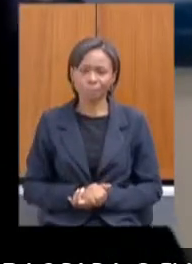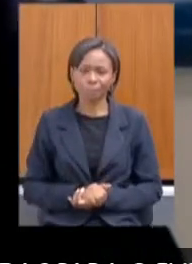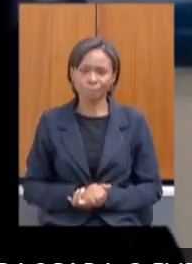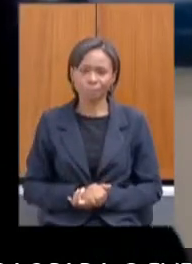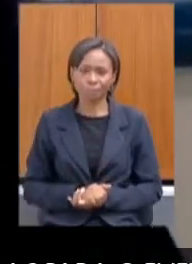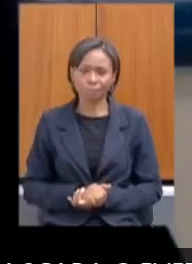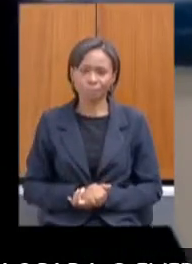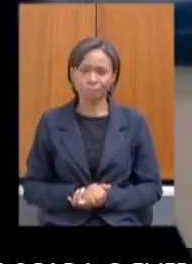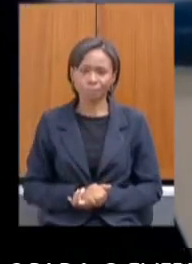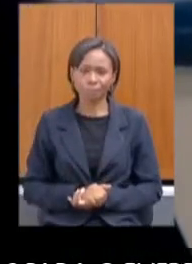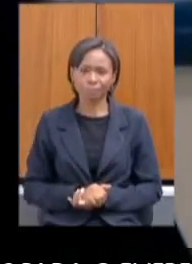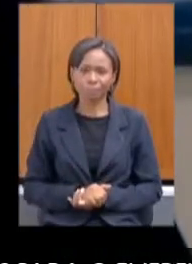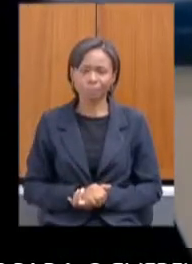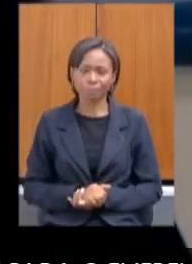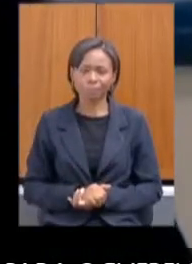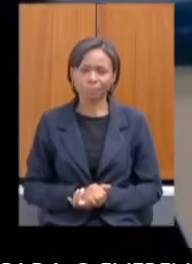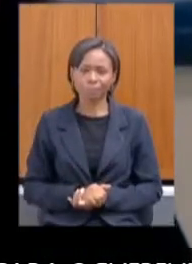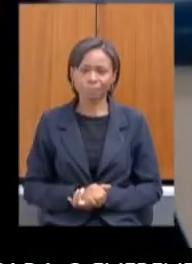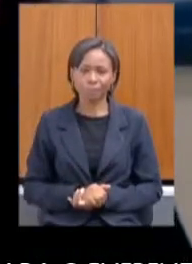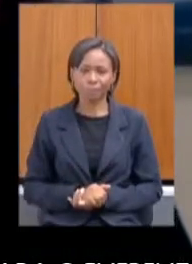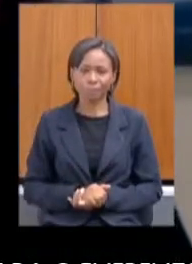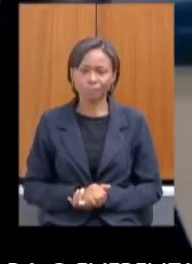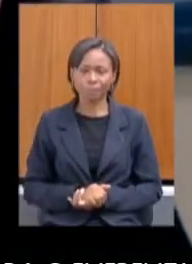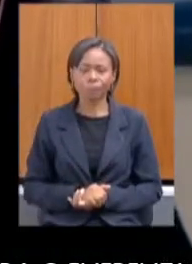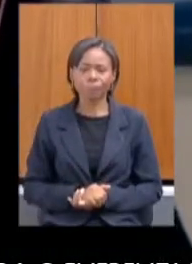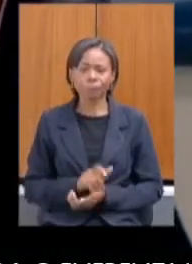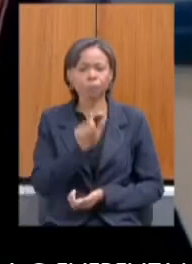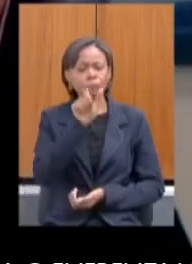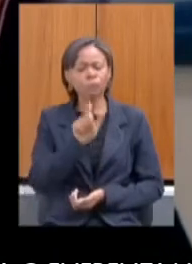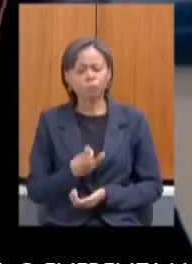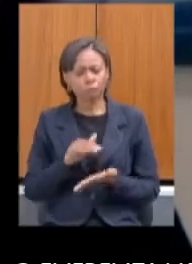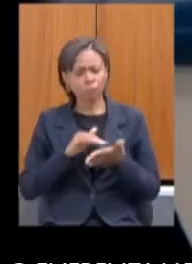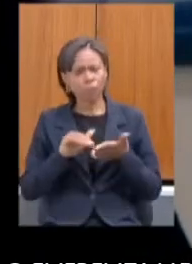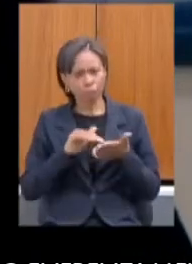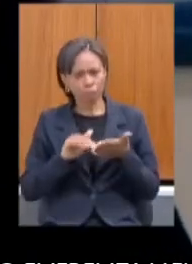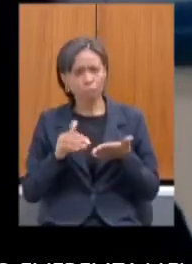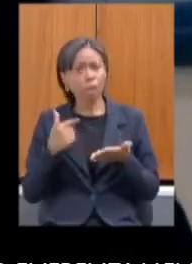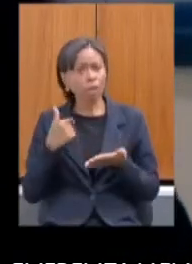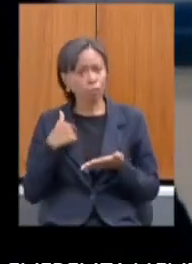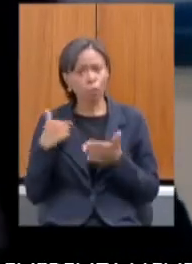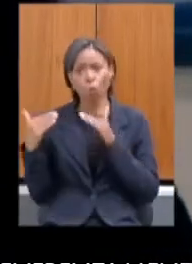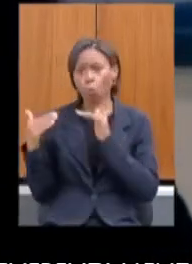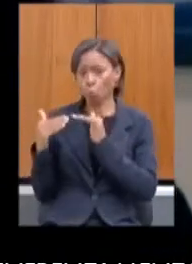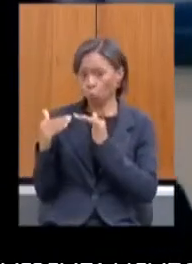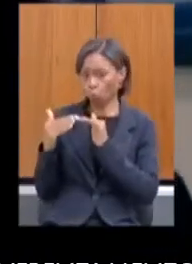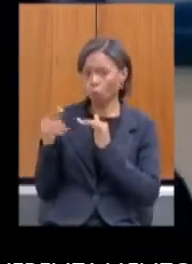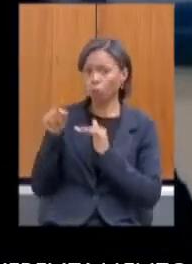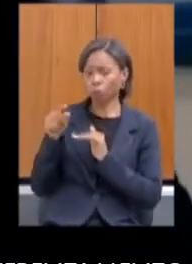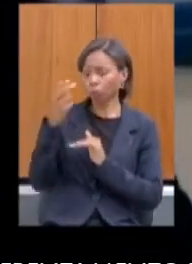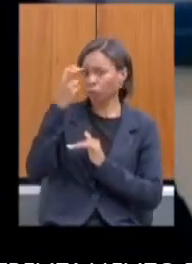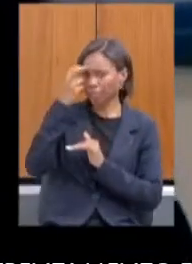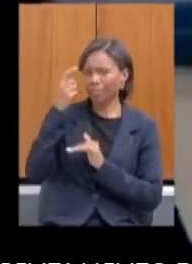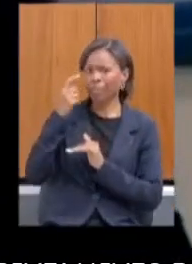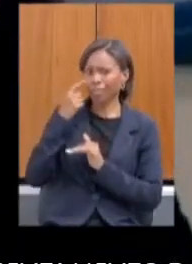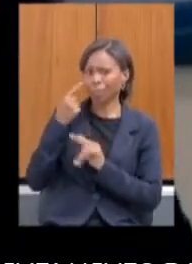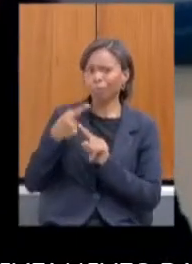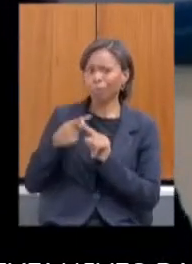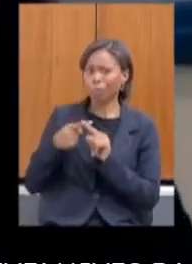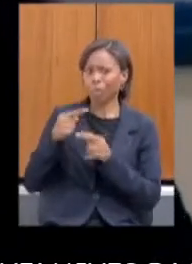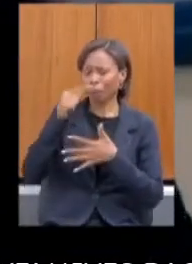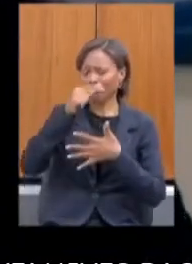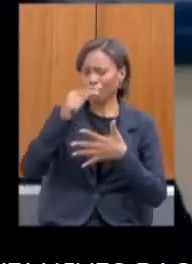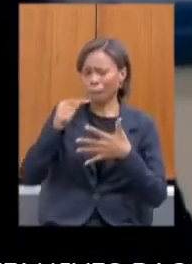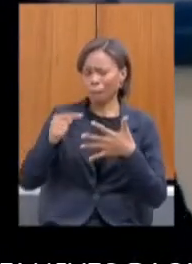mais uma edição do Assembleia Fiscaliza. Secretária, de fato, eu tenho que concordar aqui com o colega deputado Zé Guilherme, são muitos assuntos, muitas